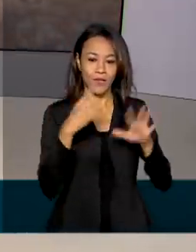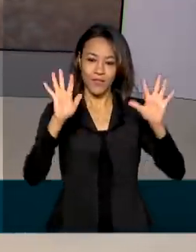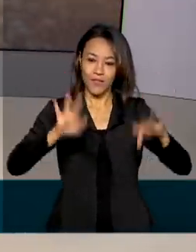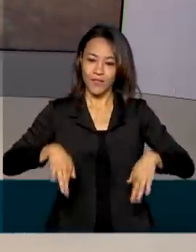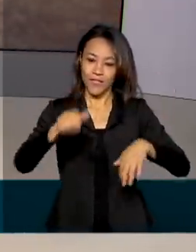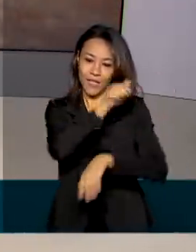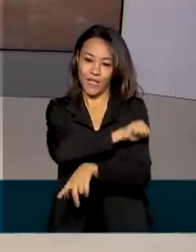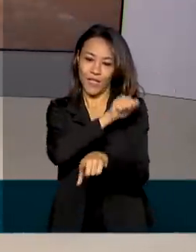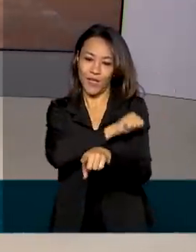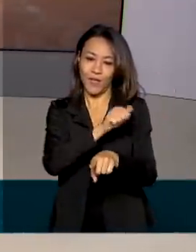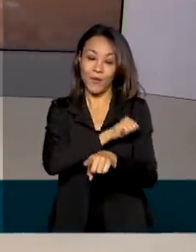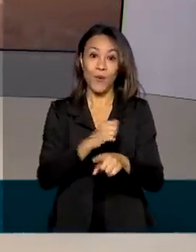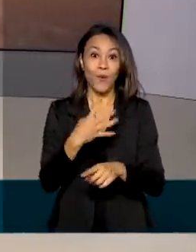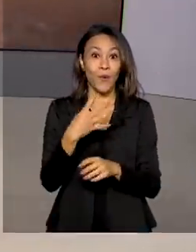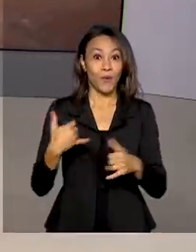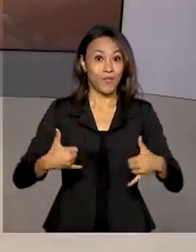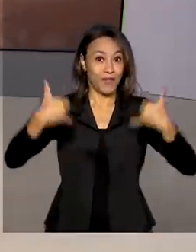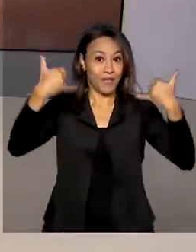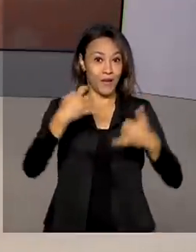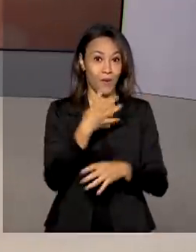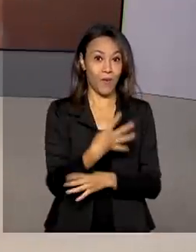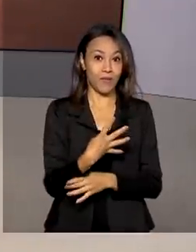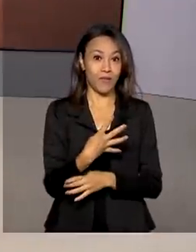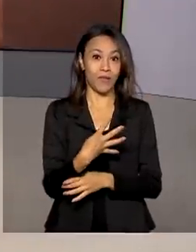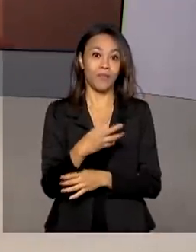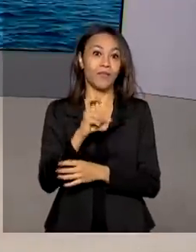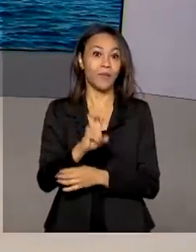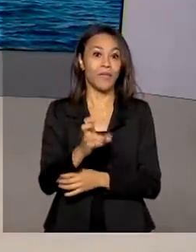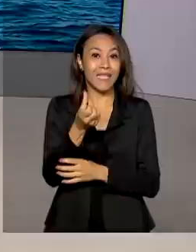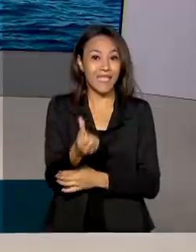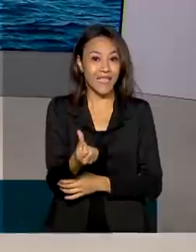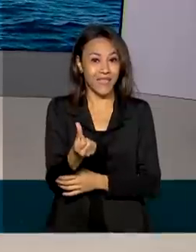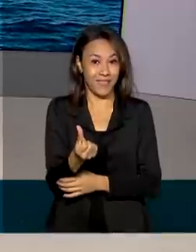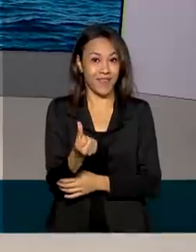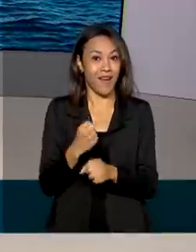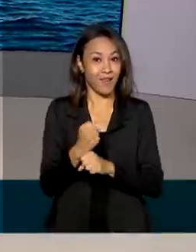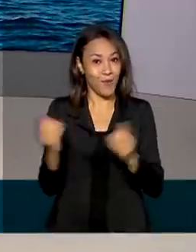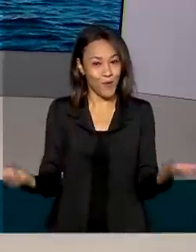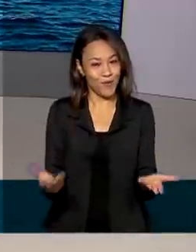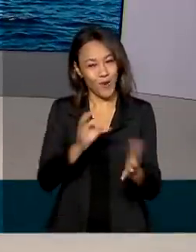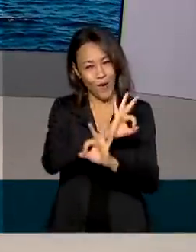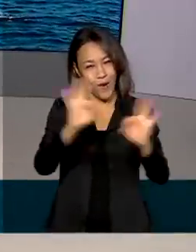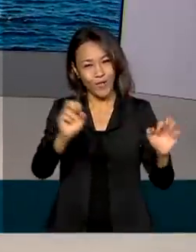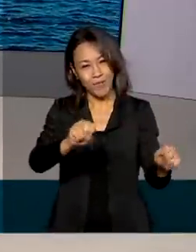Janeiro, que completa 456 anos hoje. Ótima semana para você!